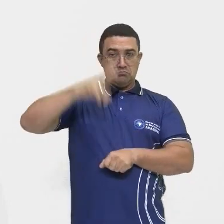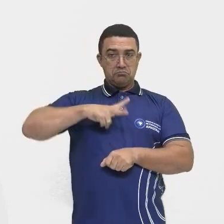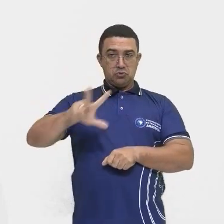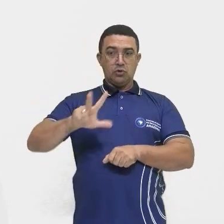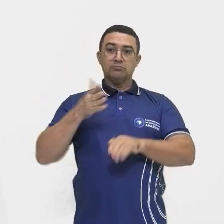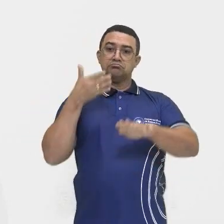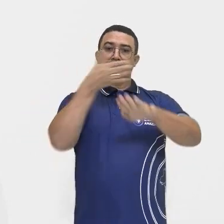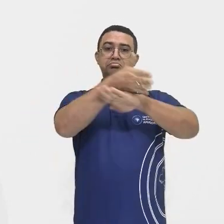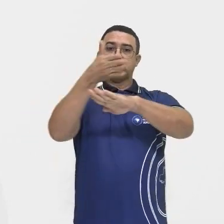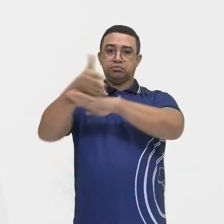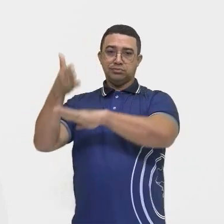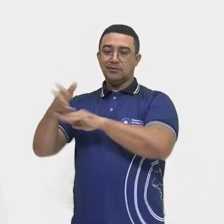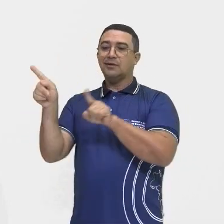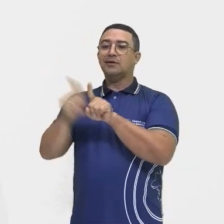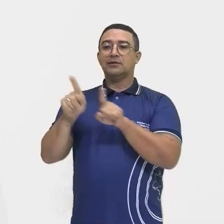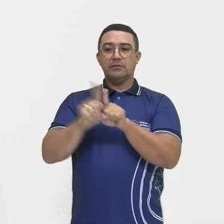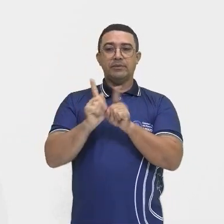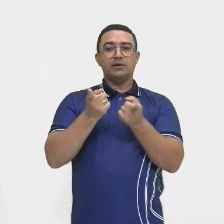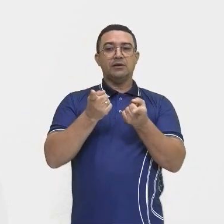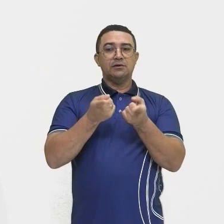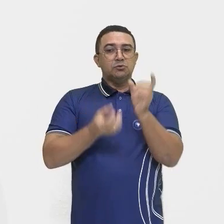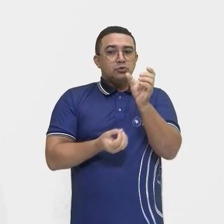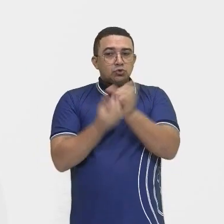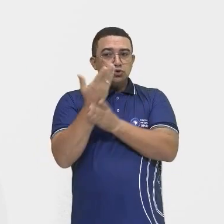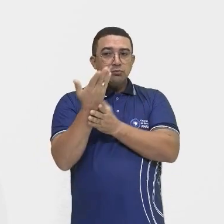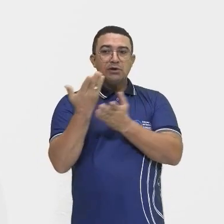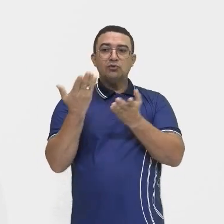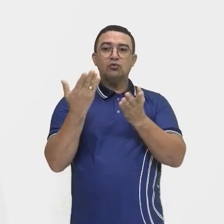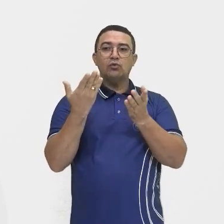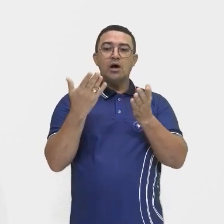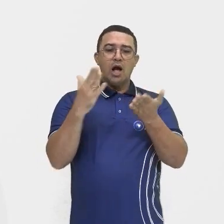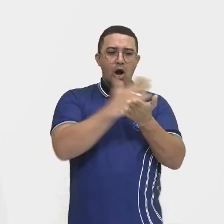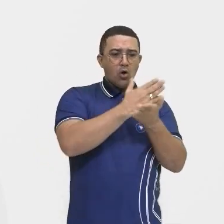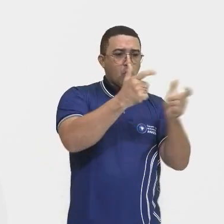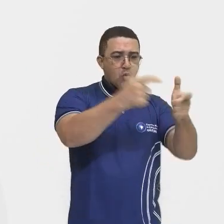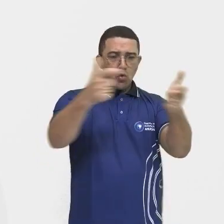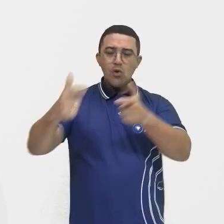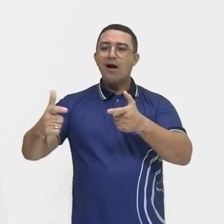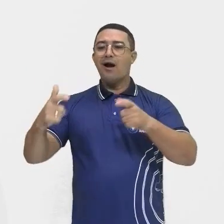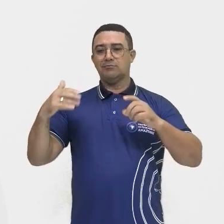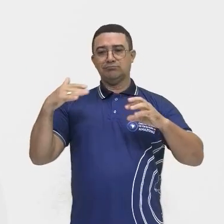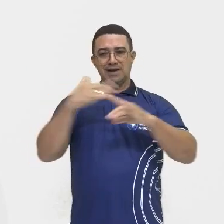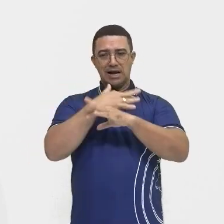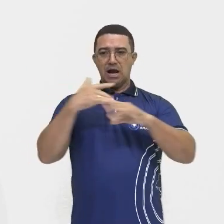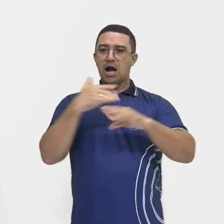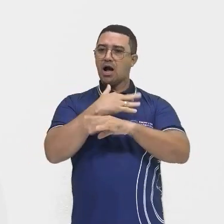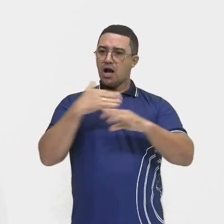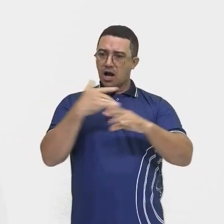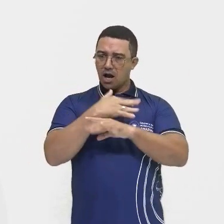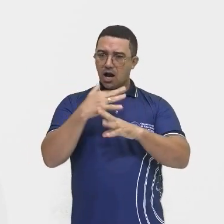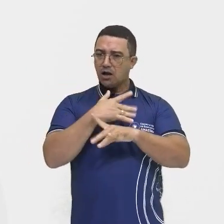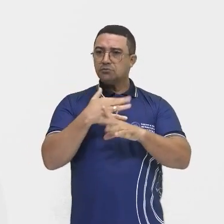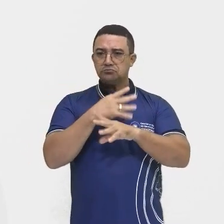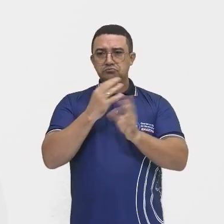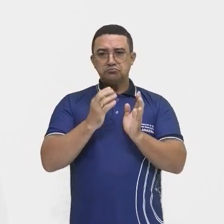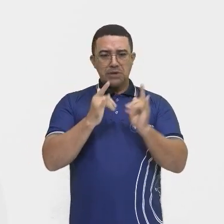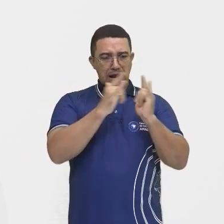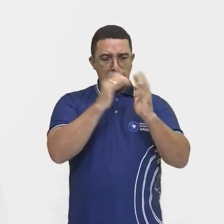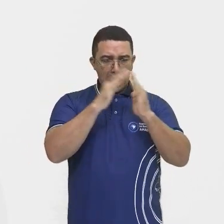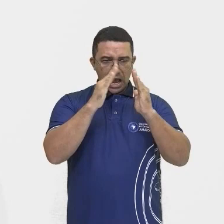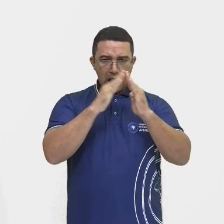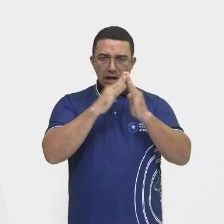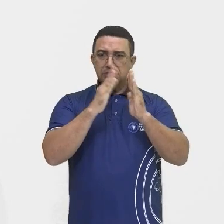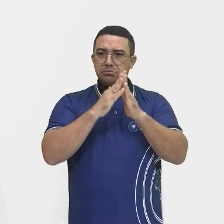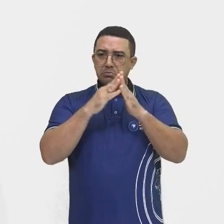primeiros núcleos urbanos, né? Que eles começaram a surgir durante a chegada aí dos portugueses para a América do Sul.